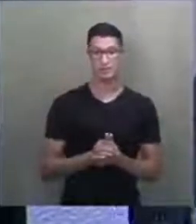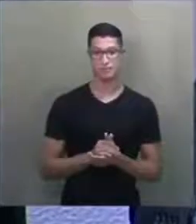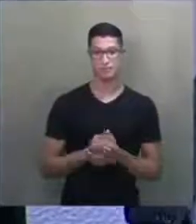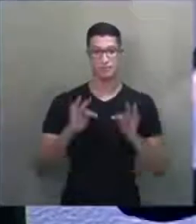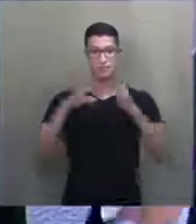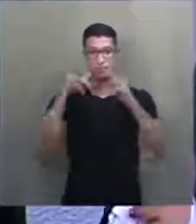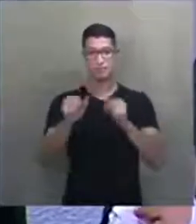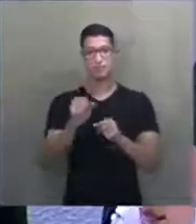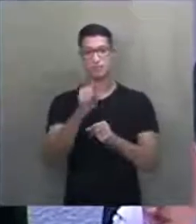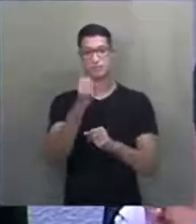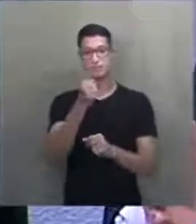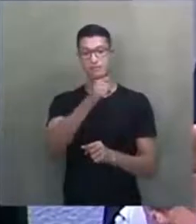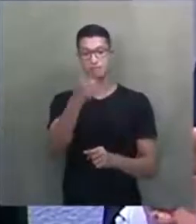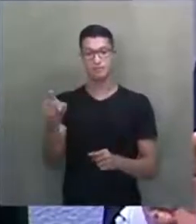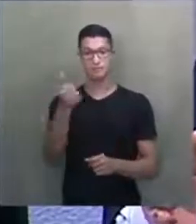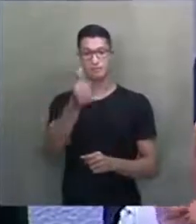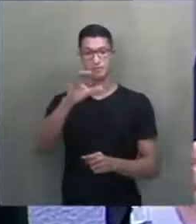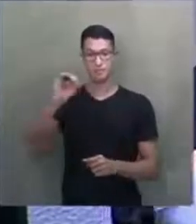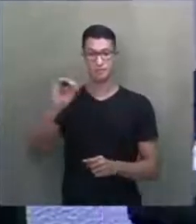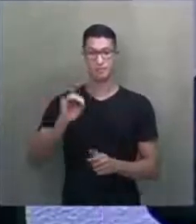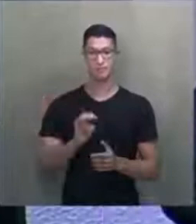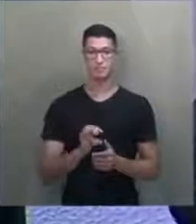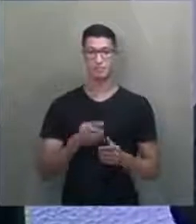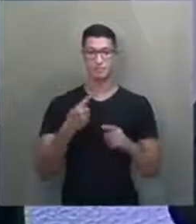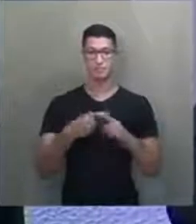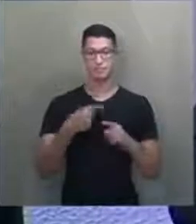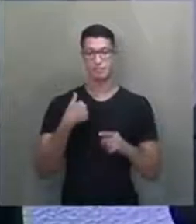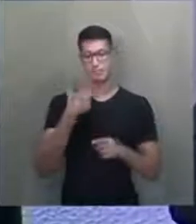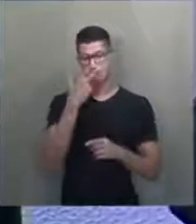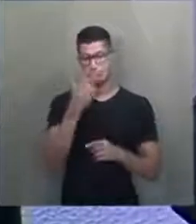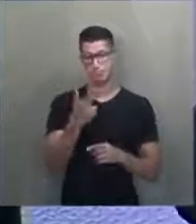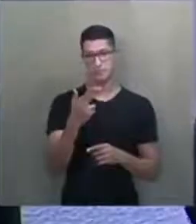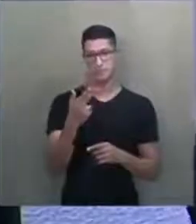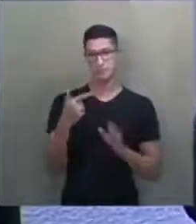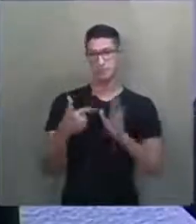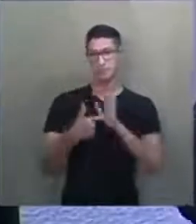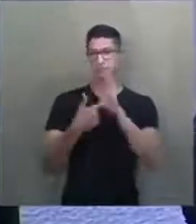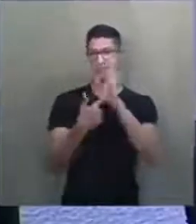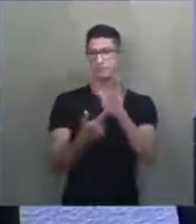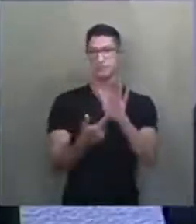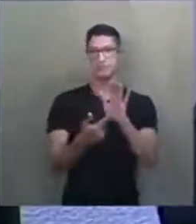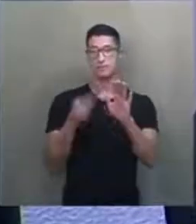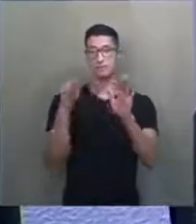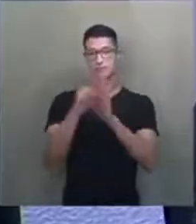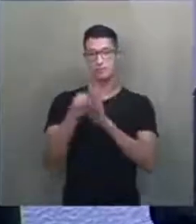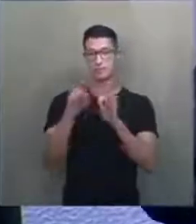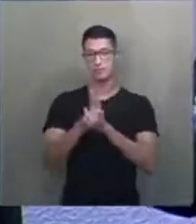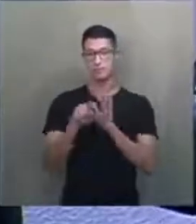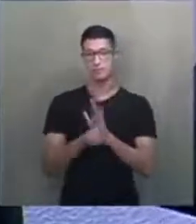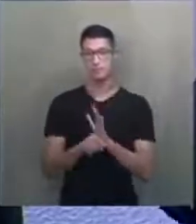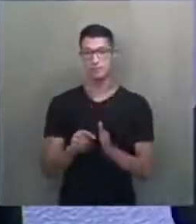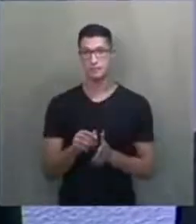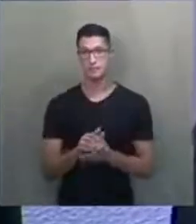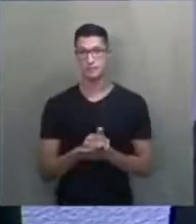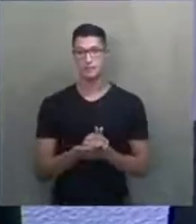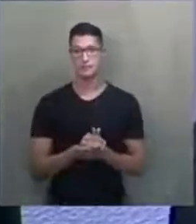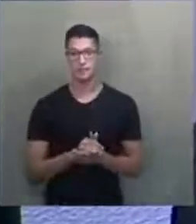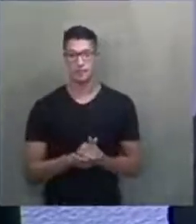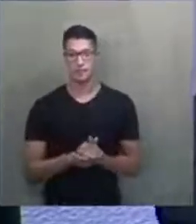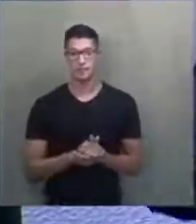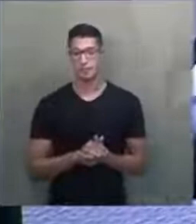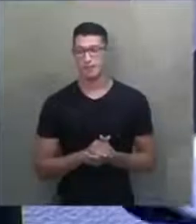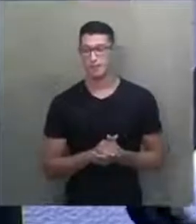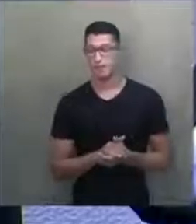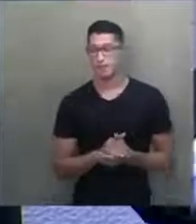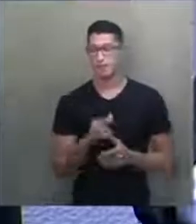Todas são as 10, porque eu considero a indicação e a sabatina de uma autoridade para o Supremo Tribunal Federal